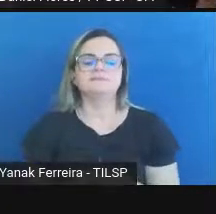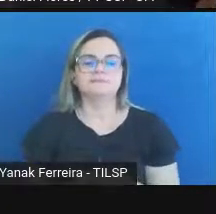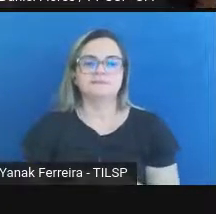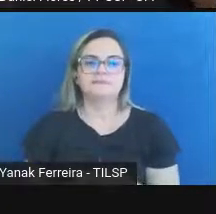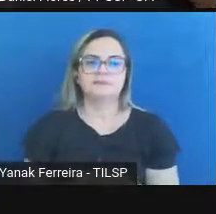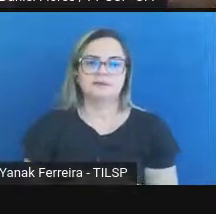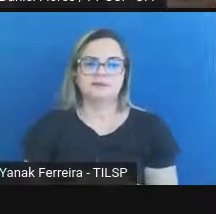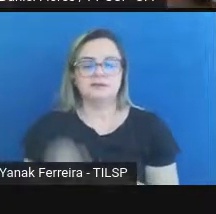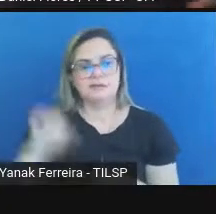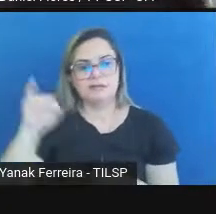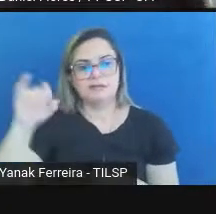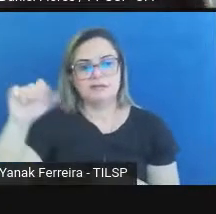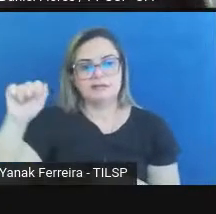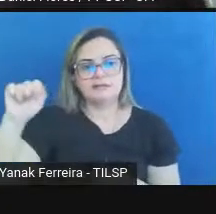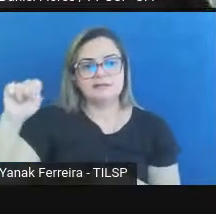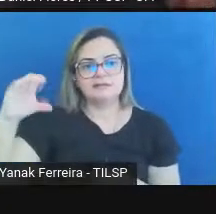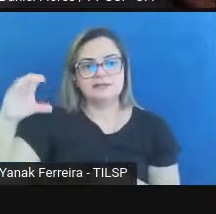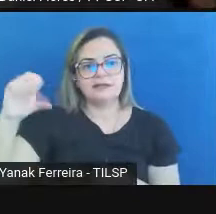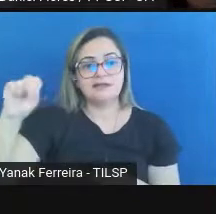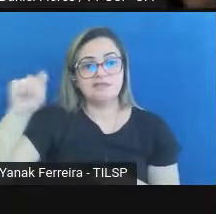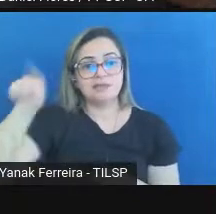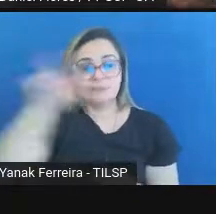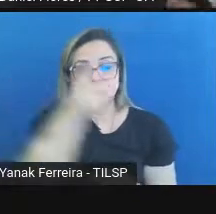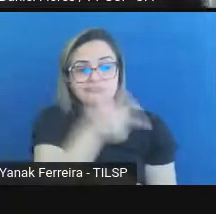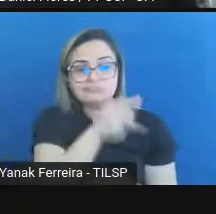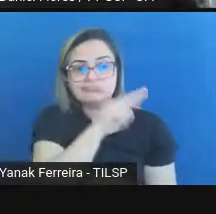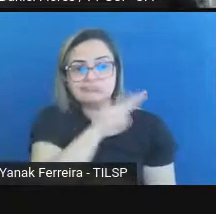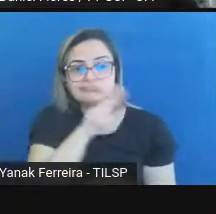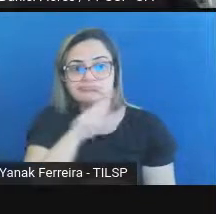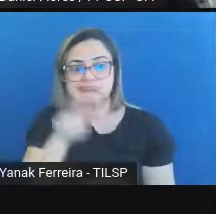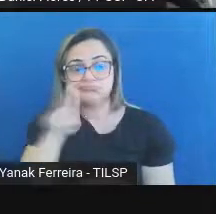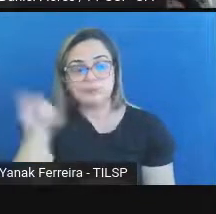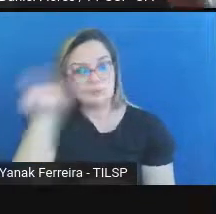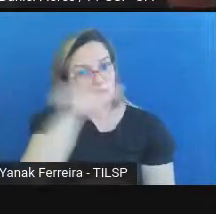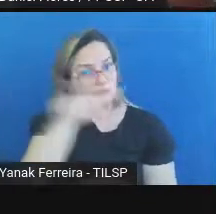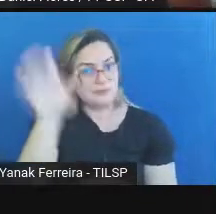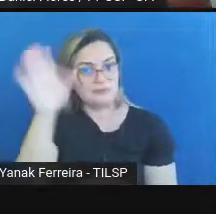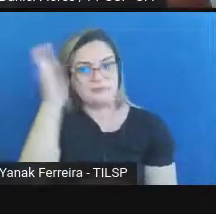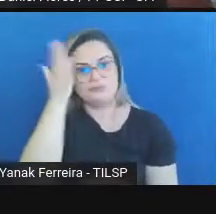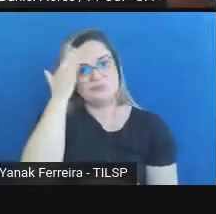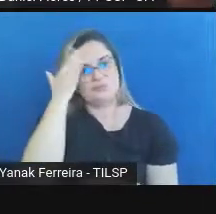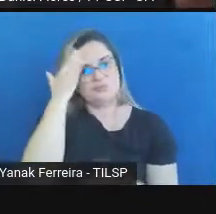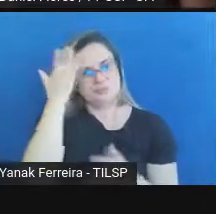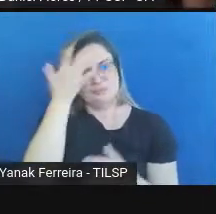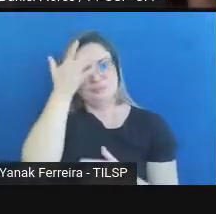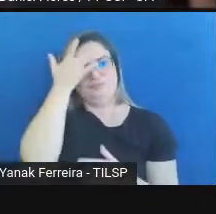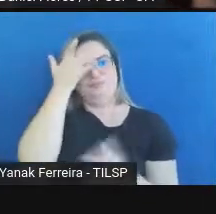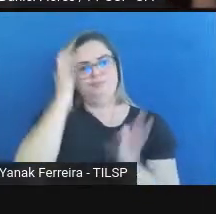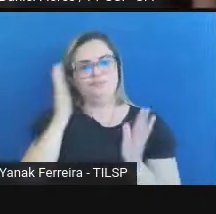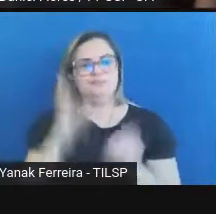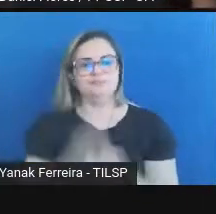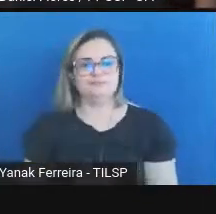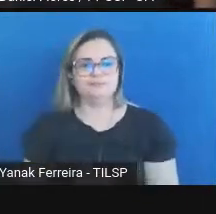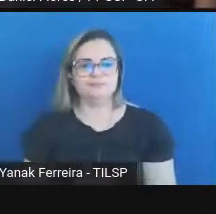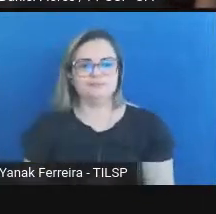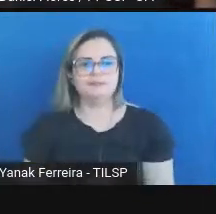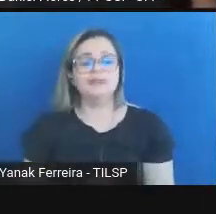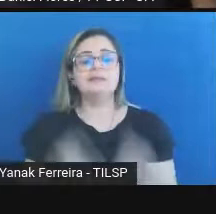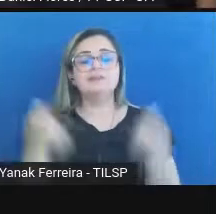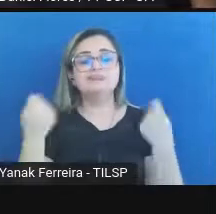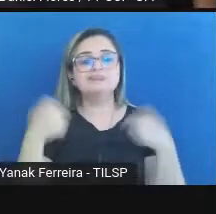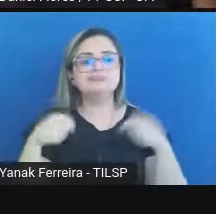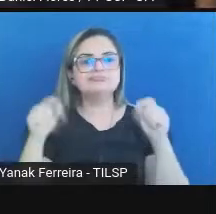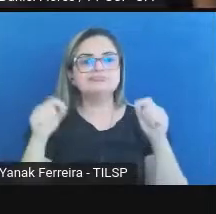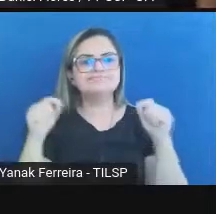é esse pacote aí, já não preciso mais dizer o nome porque eu sei que você já sabe agora. Então existe uma convergência